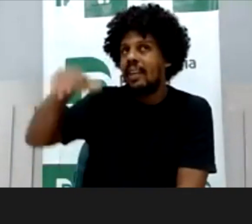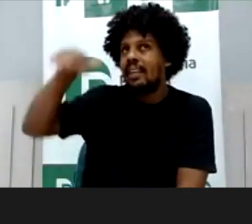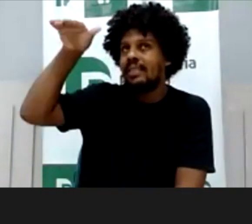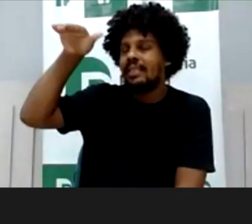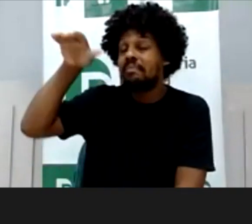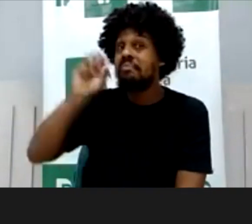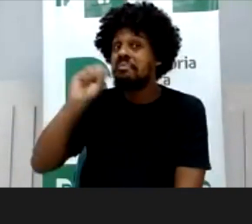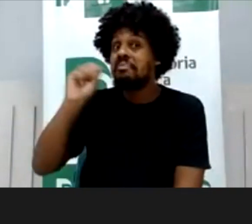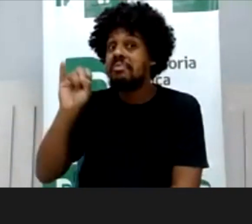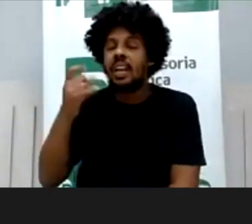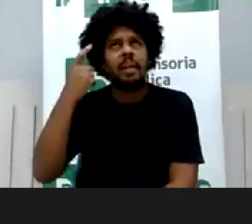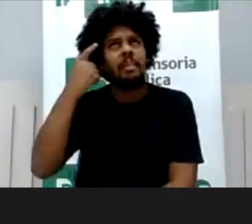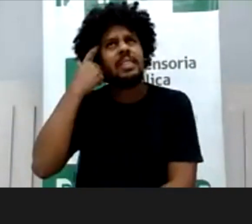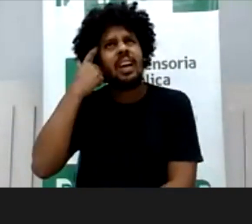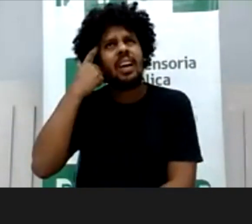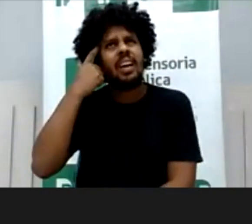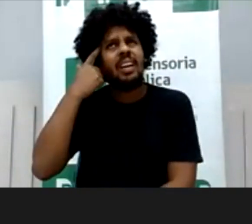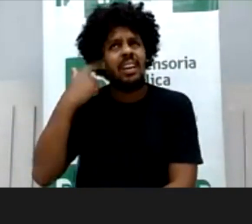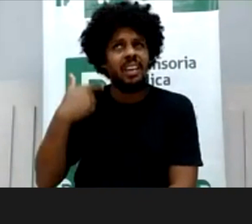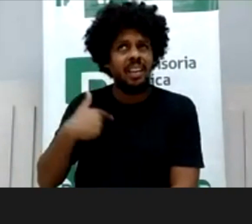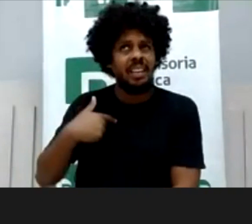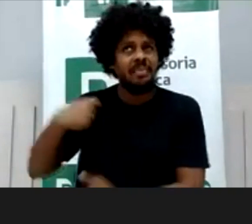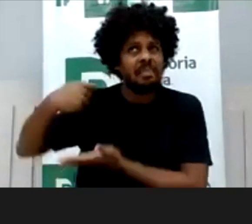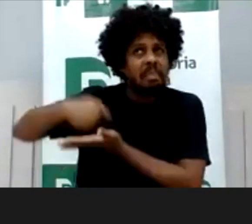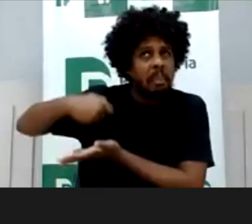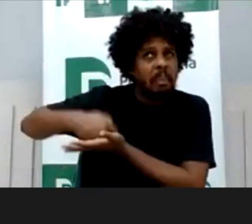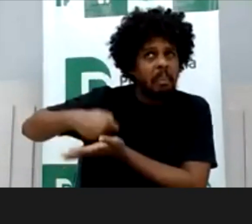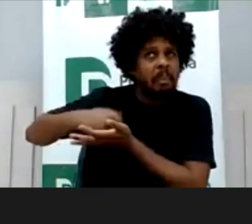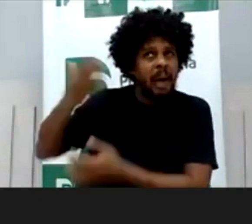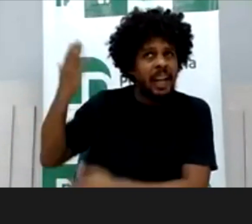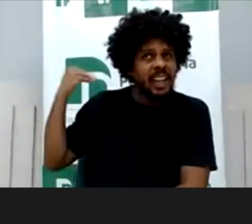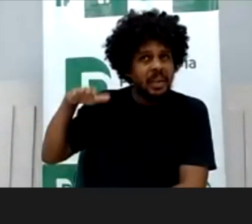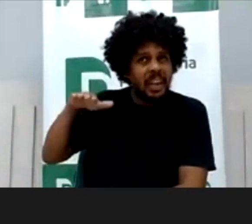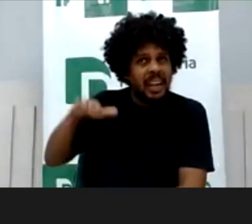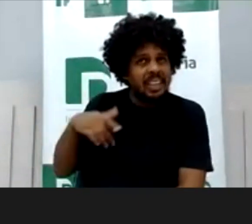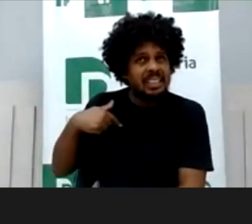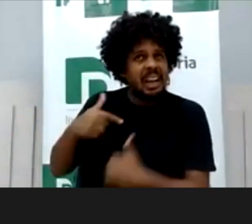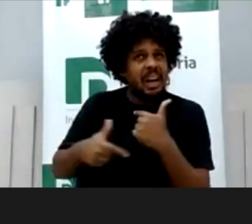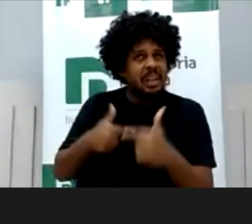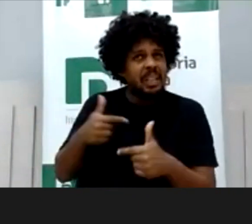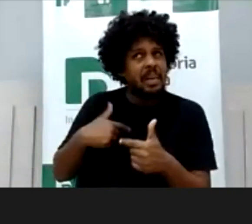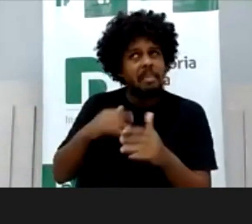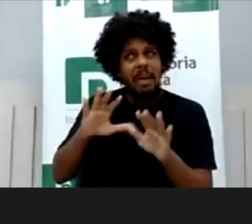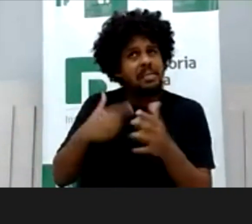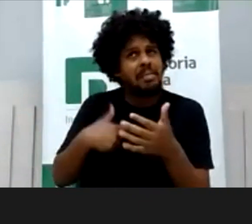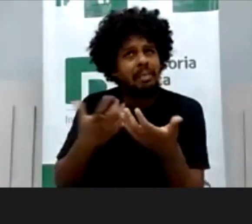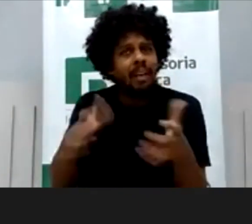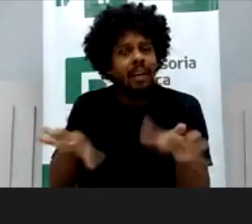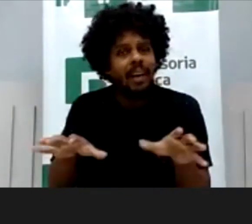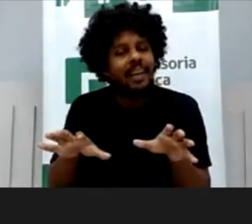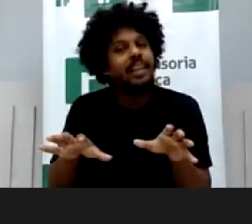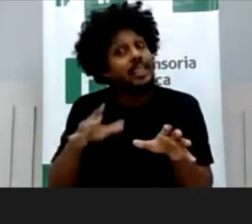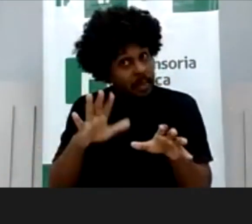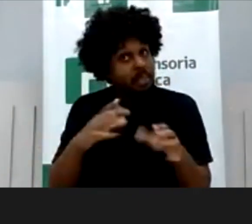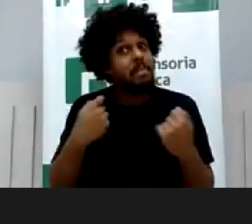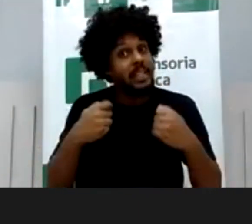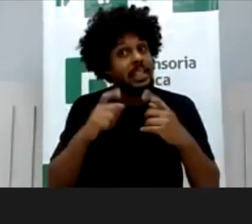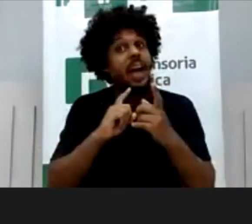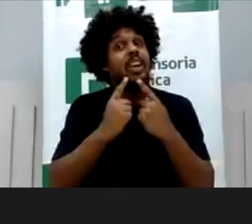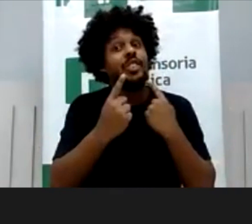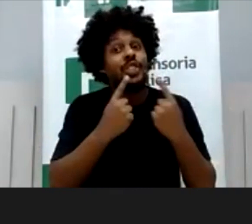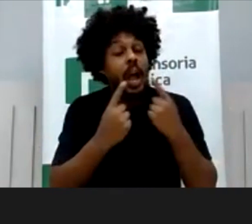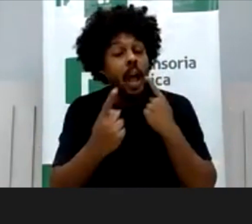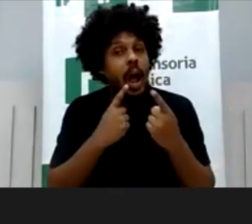a mim, quais são os meus direitos com relação a isso, né, então a gente tem que pensar muito, tem que ter ter muito cuidado e realmente é um diálogo muito importante para a gente